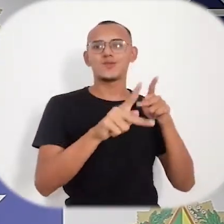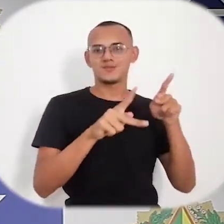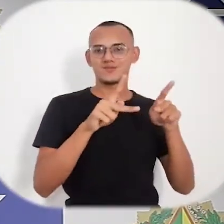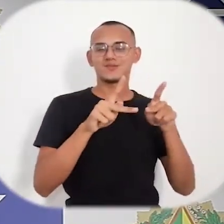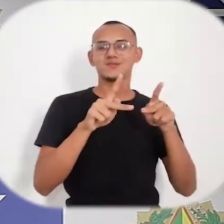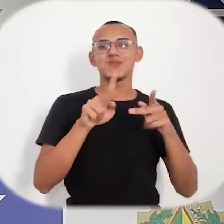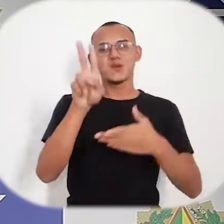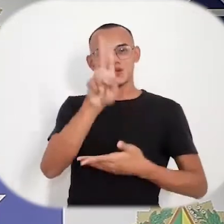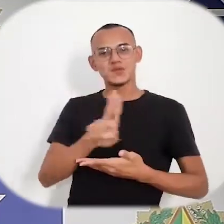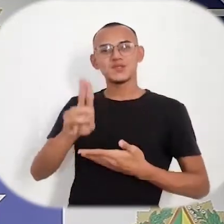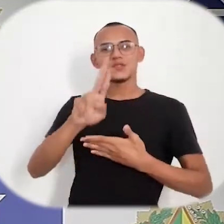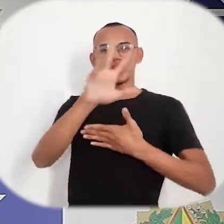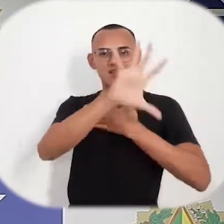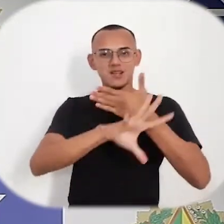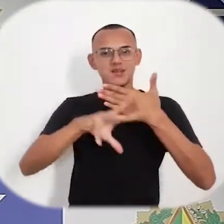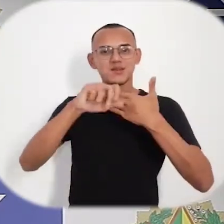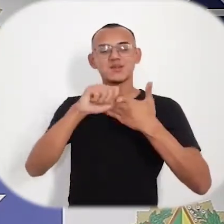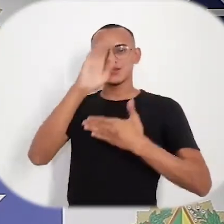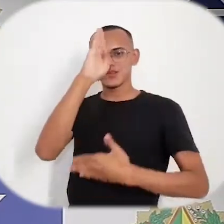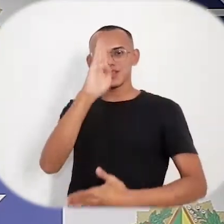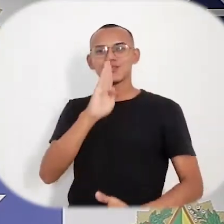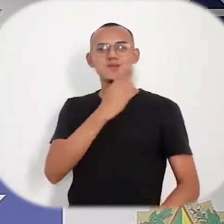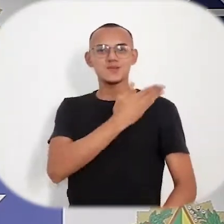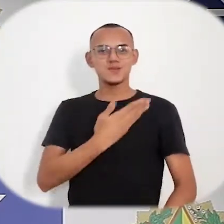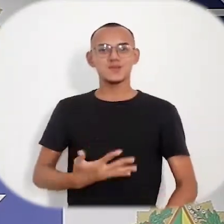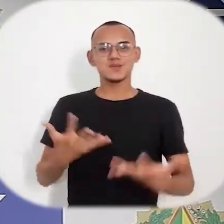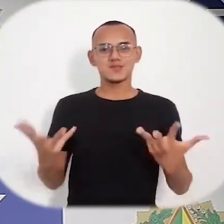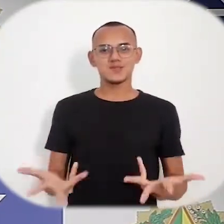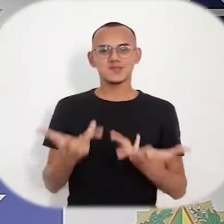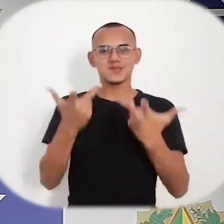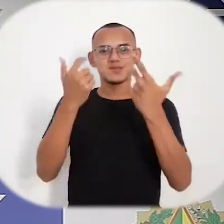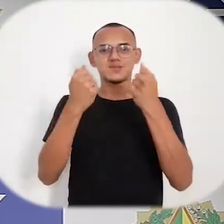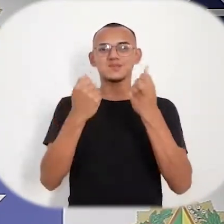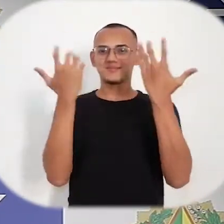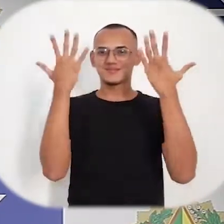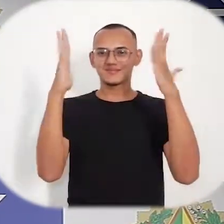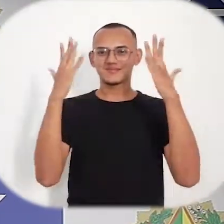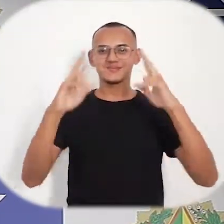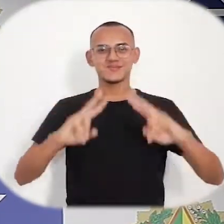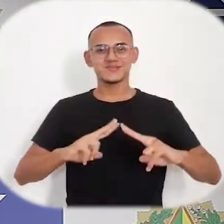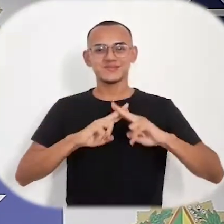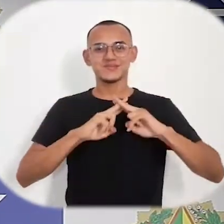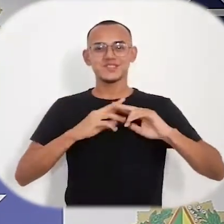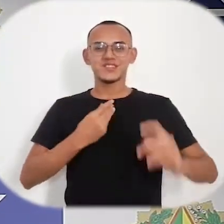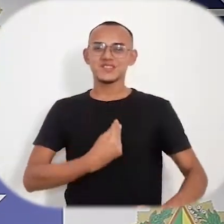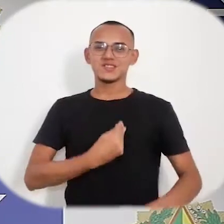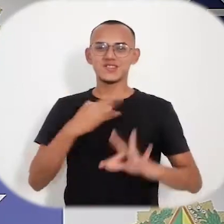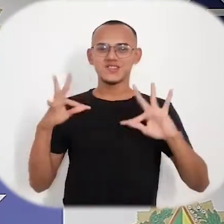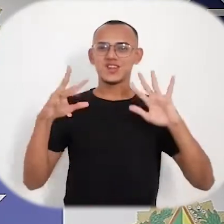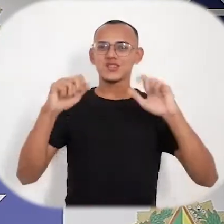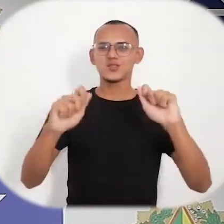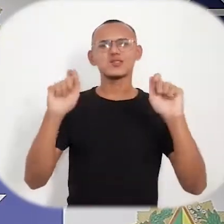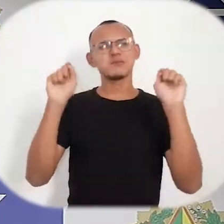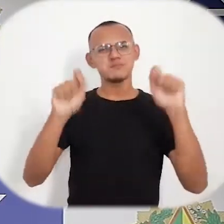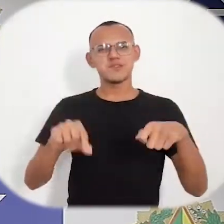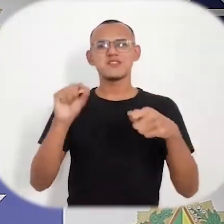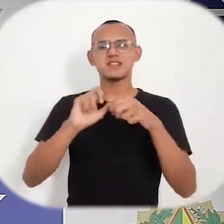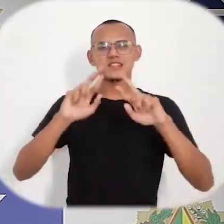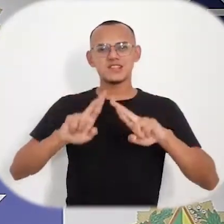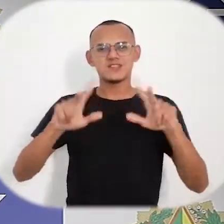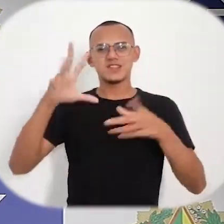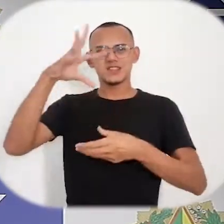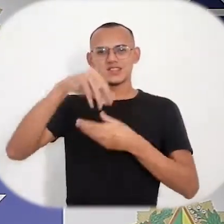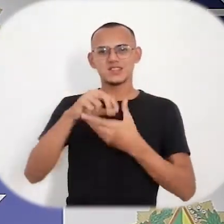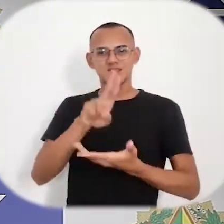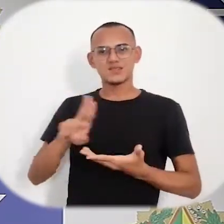para o mundo. Uma universidade amazônica, pública, gratuita e de qualidade. Parabéns a Unir e viva a todos e